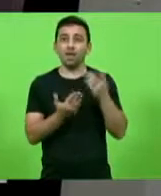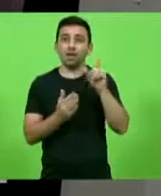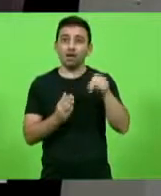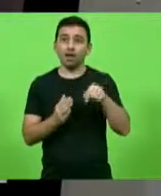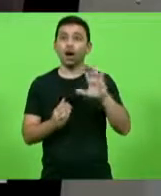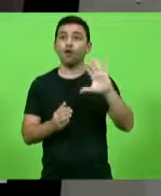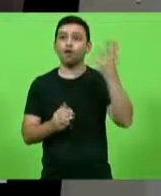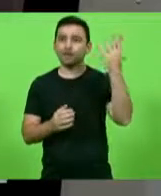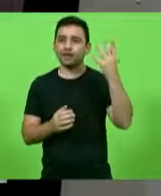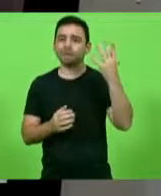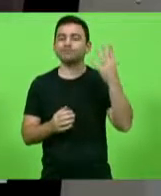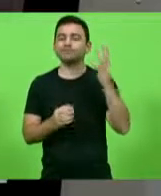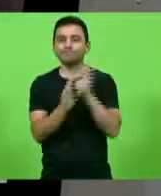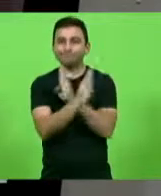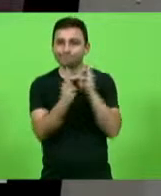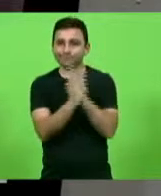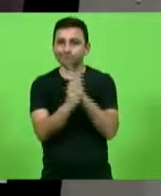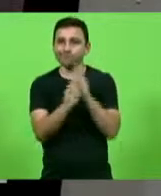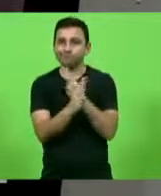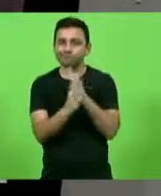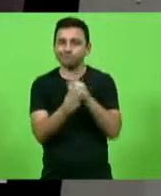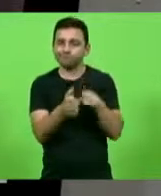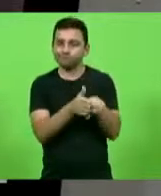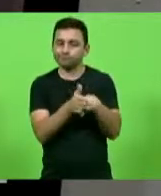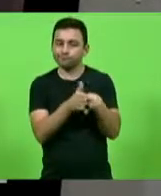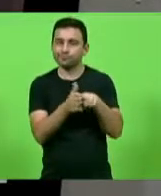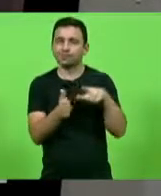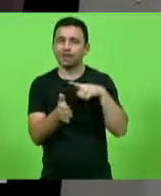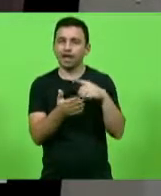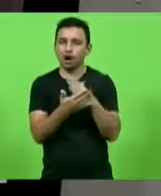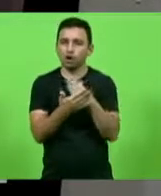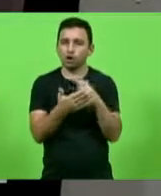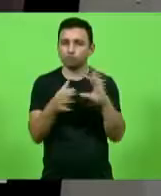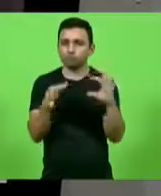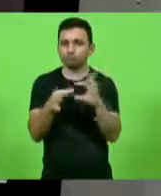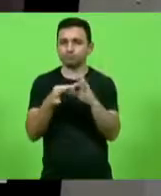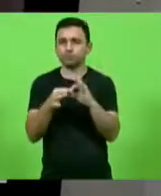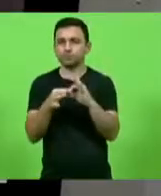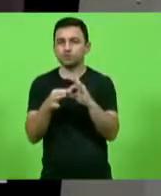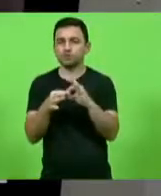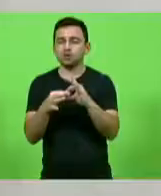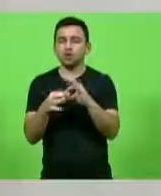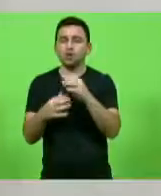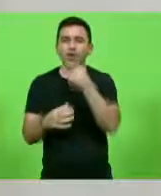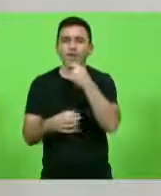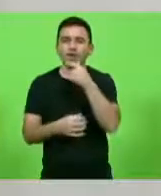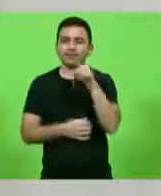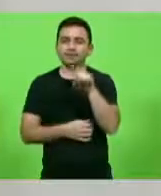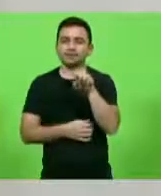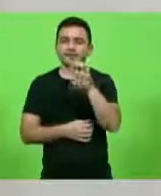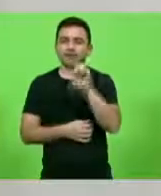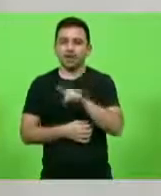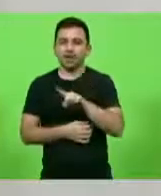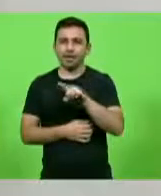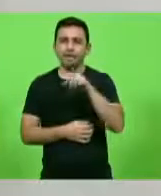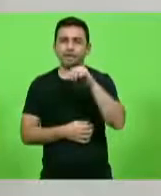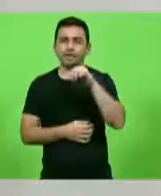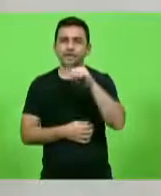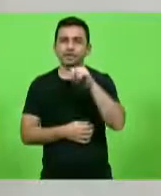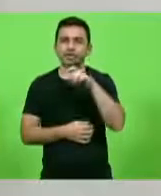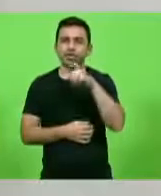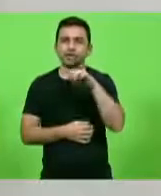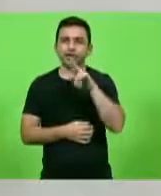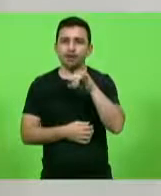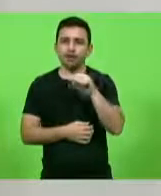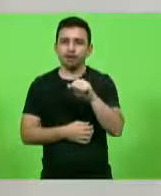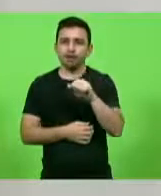Operação Xabu. A Polícia Federal apurava a ligação dele com Augusto Alves, conhecido como Zé Mentira. Eu quero lembrar os senhores, os senhores lembram